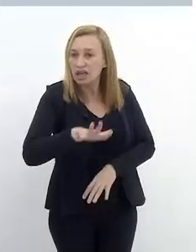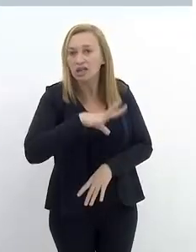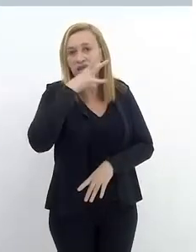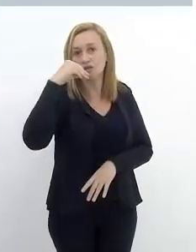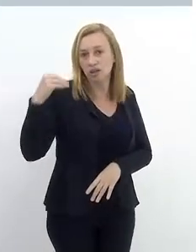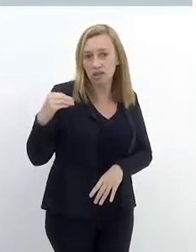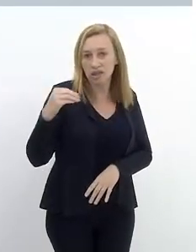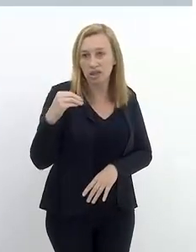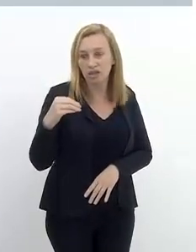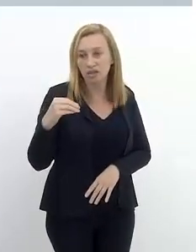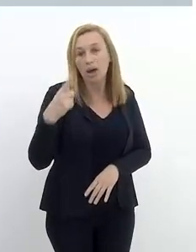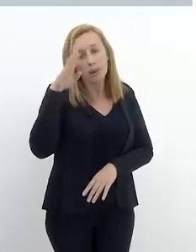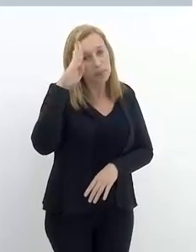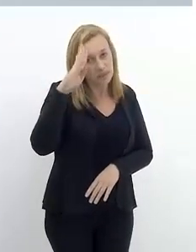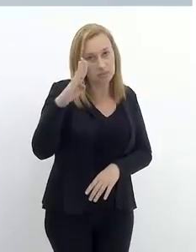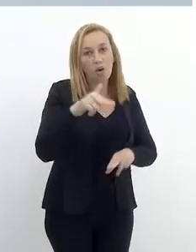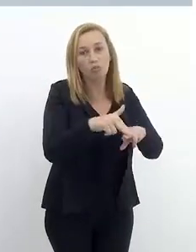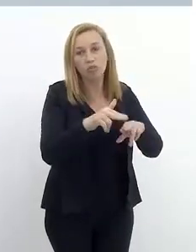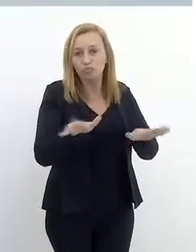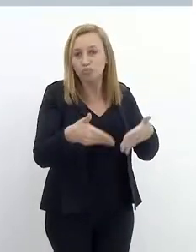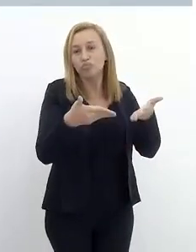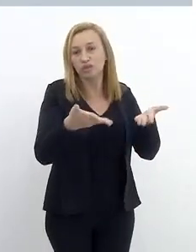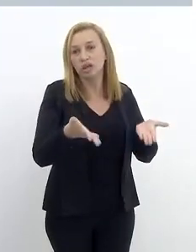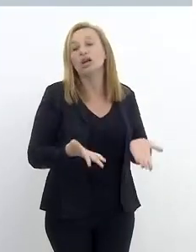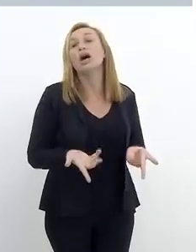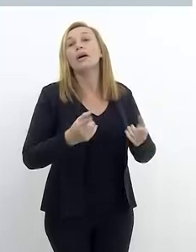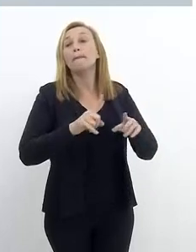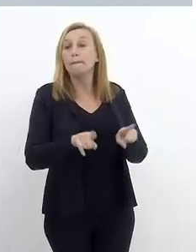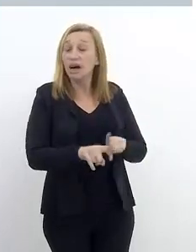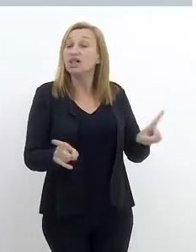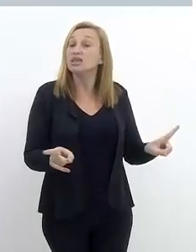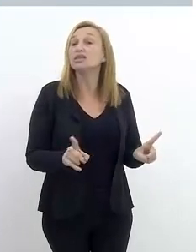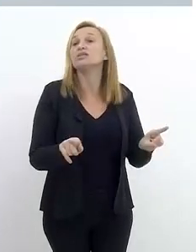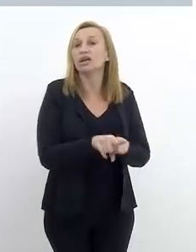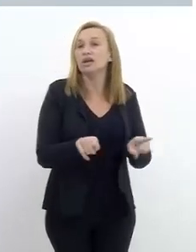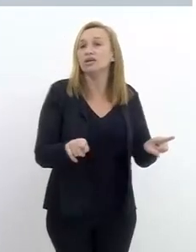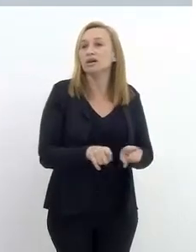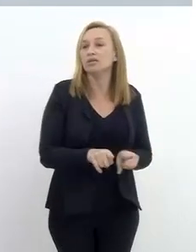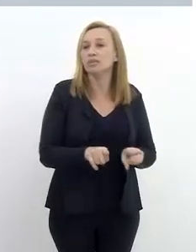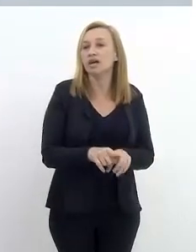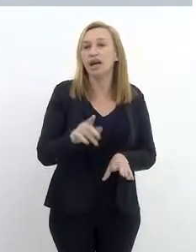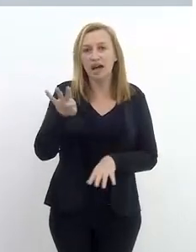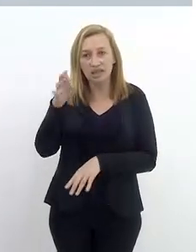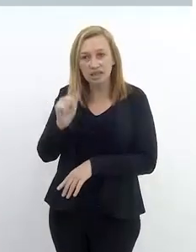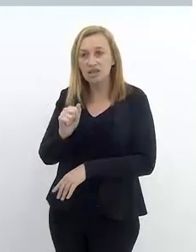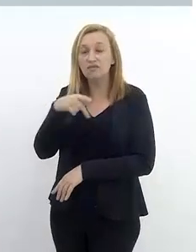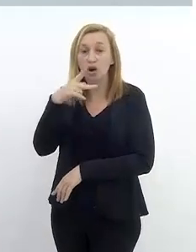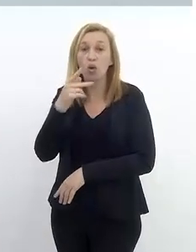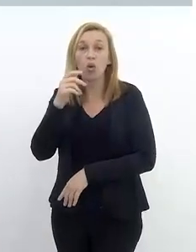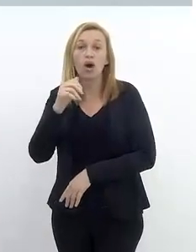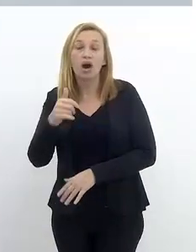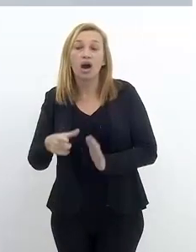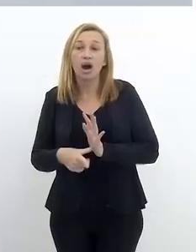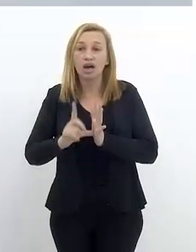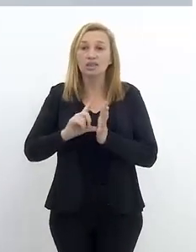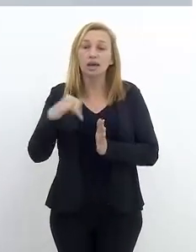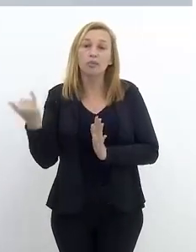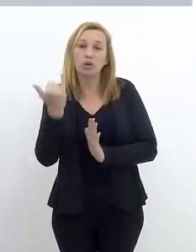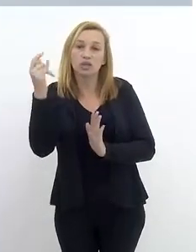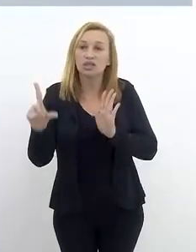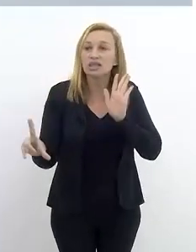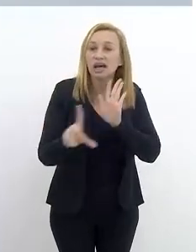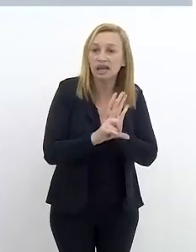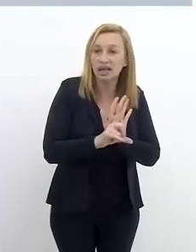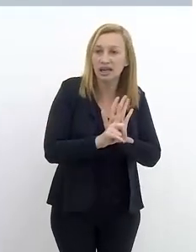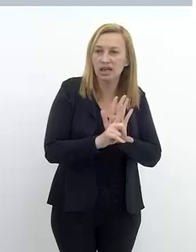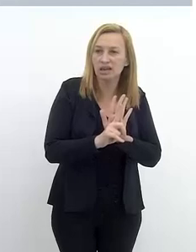no caso de crianças e adolescentes, sendo o principal motivador. Agora, gente tem uma, em cima do que a Darissa estava falando antes, do fluxo, da